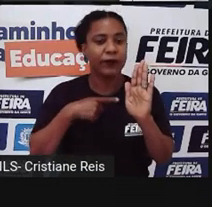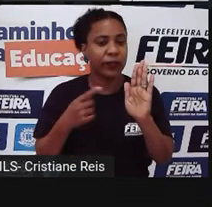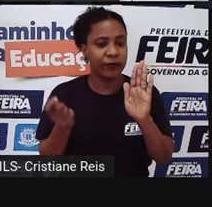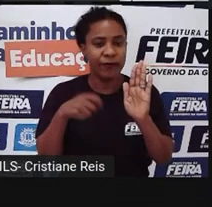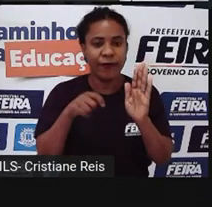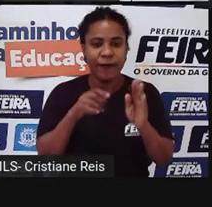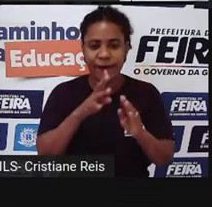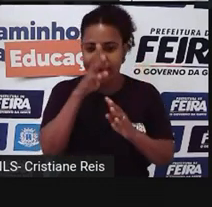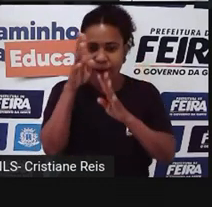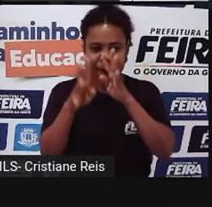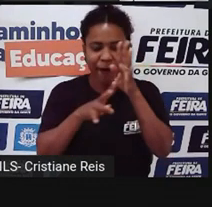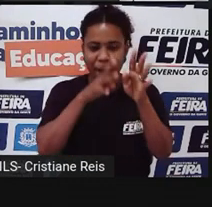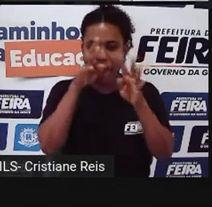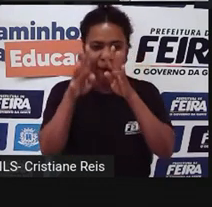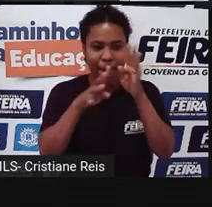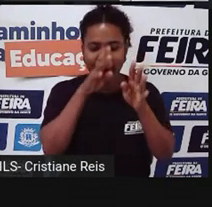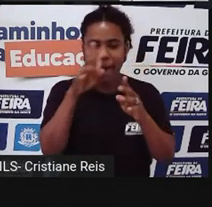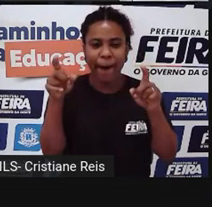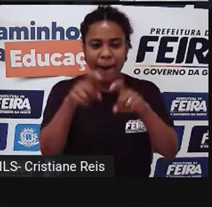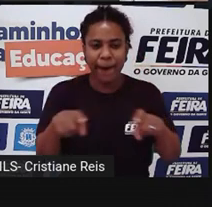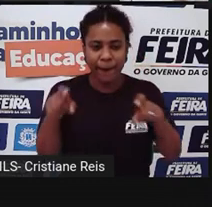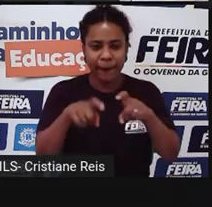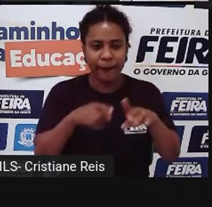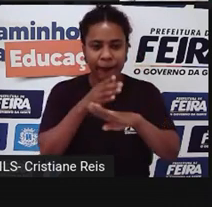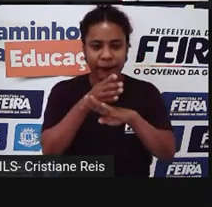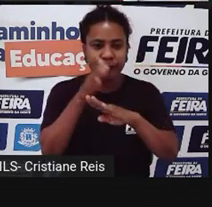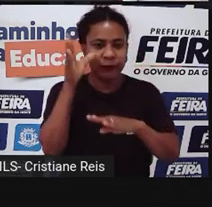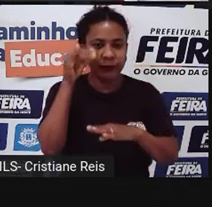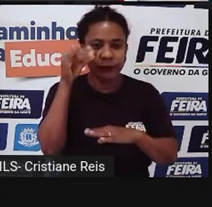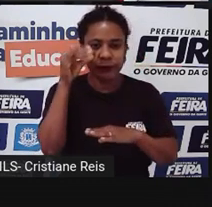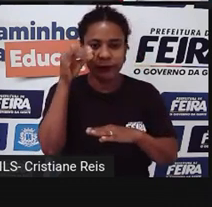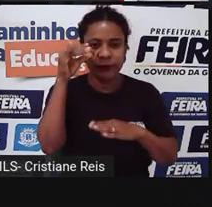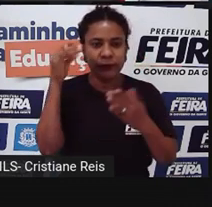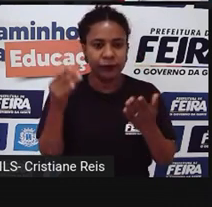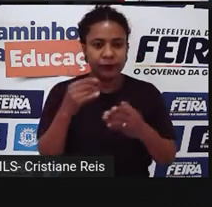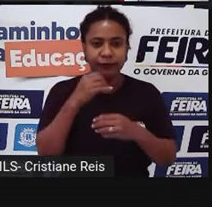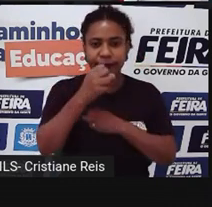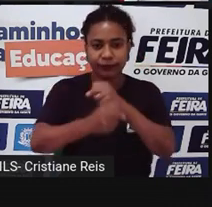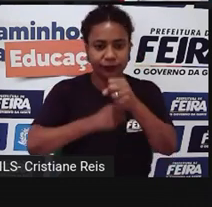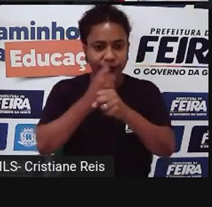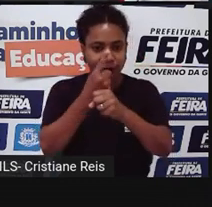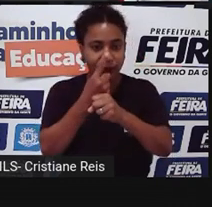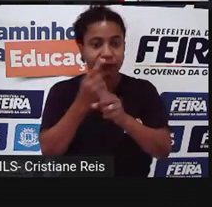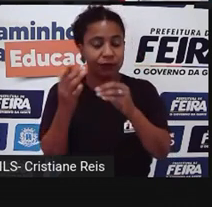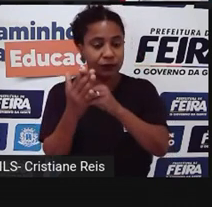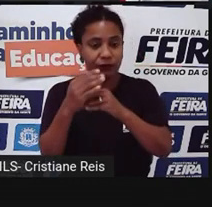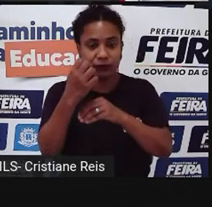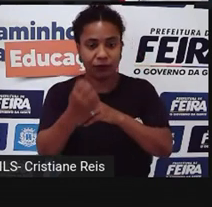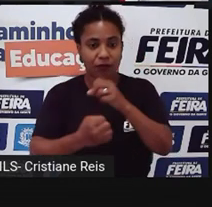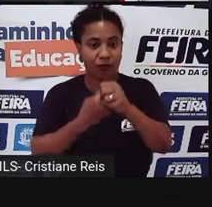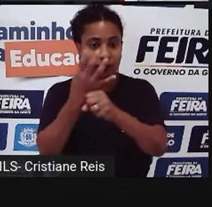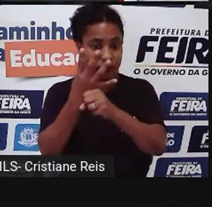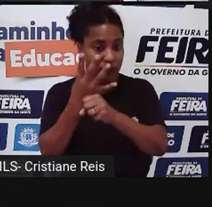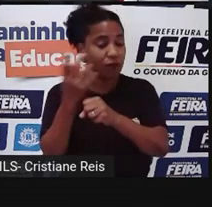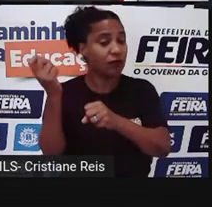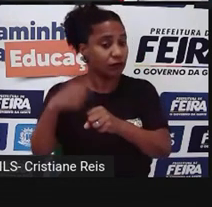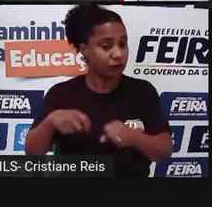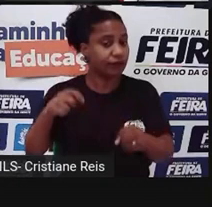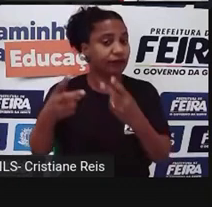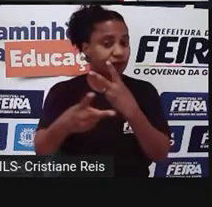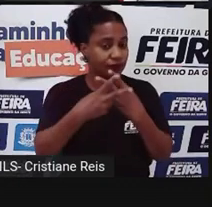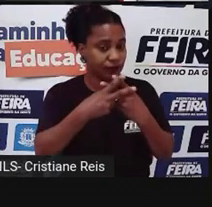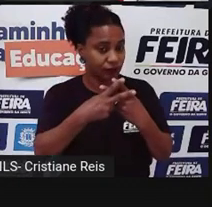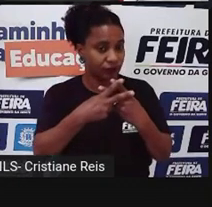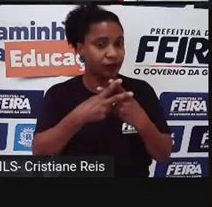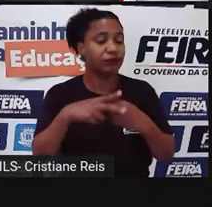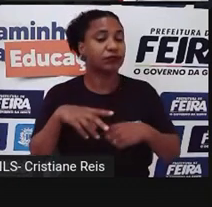passará a ser punido com reclusão, que é a prisão, de um a quatro anos e multa, aumentando-se a pena